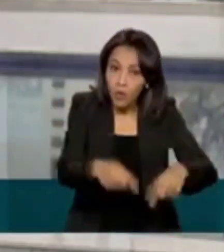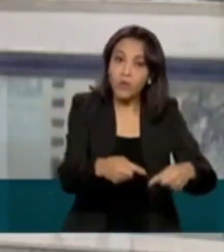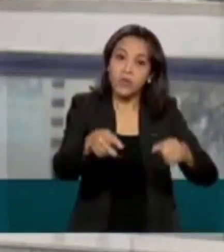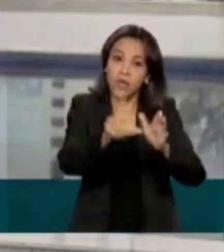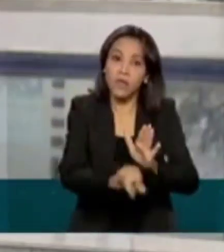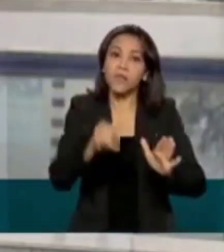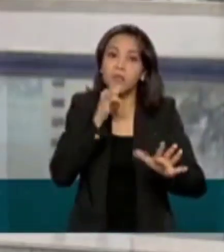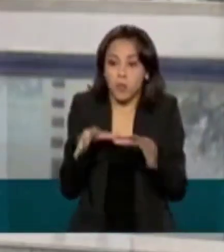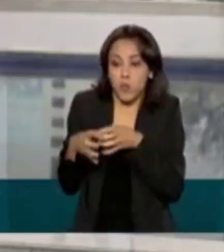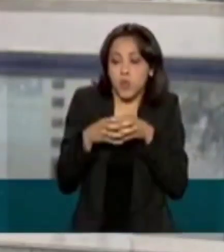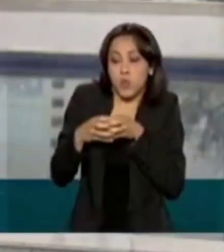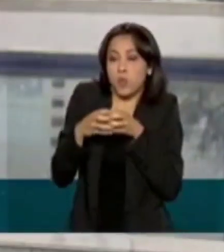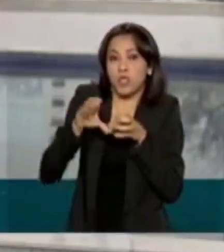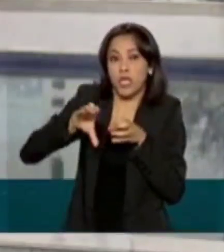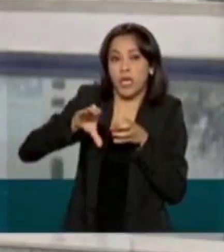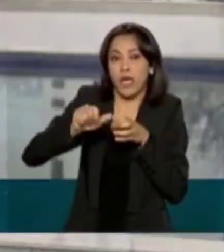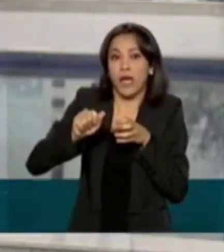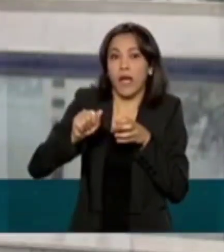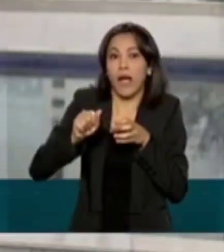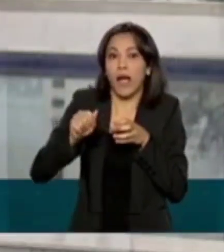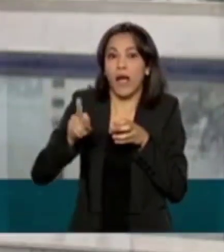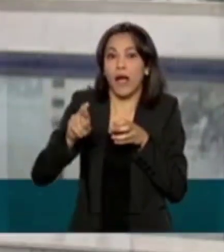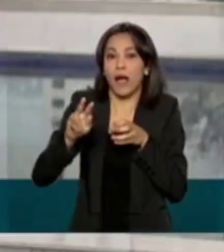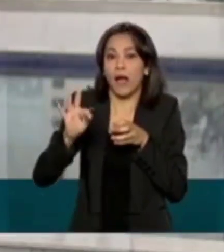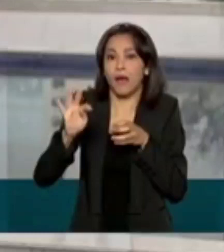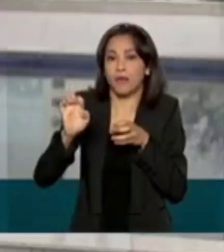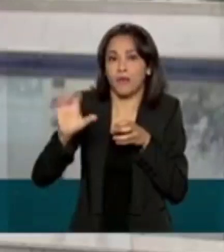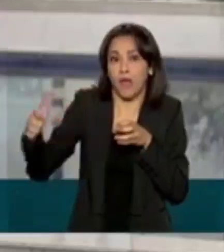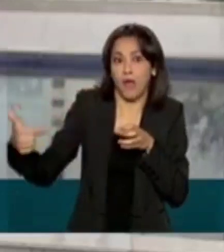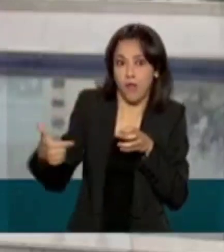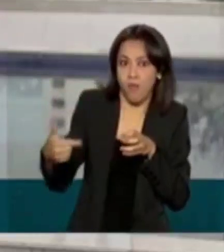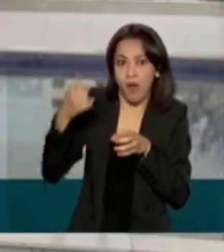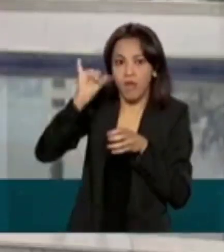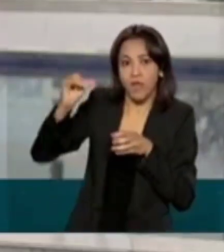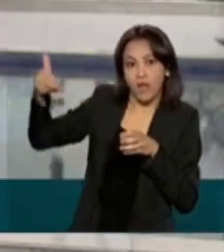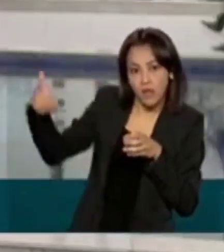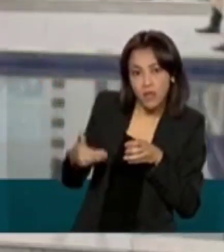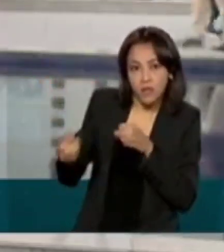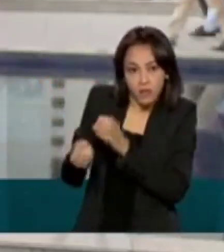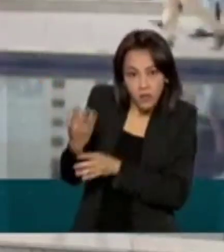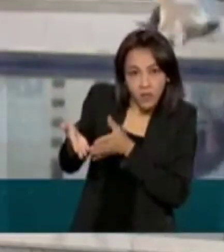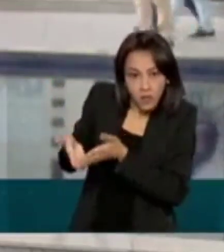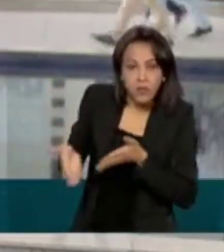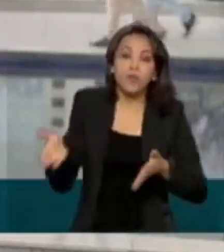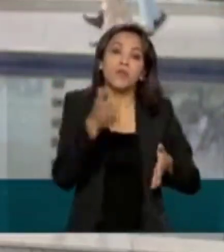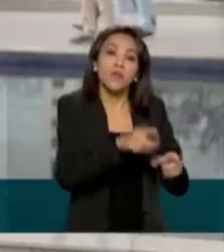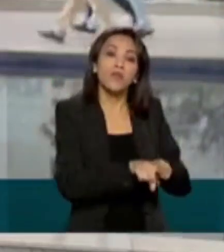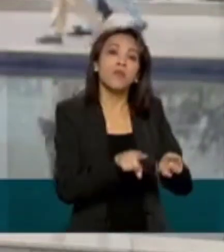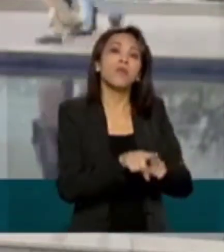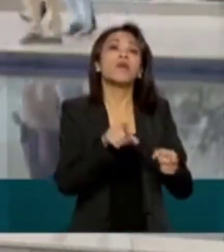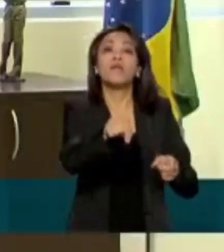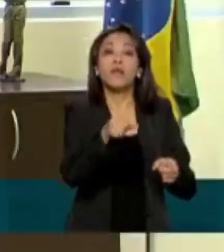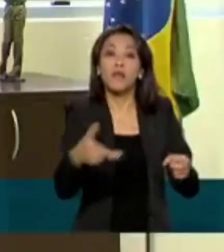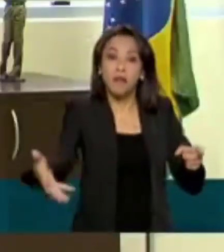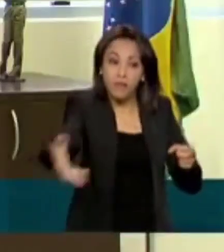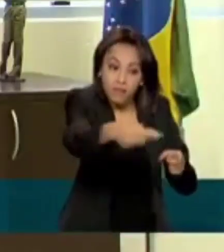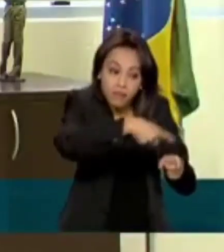de cartéis, além de trazer mais rapidez à avaliação de operações de fusão e aquisição de empresas.